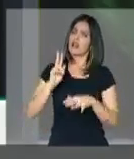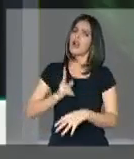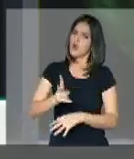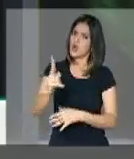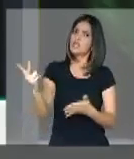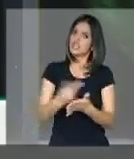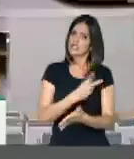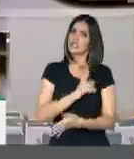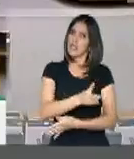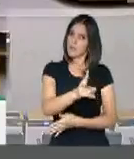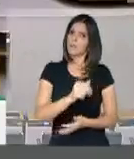Obrigado, presidente. Convido o deputado...